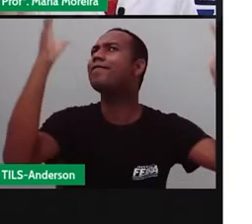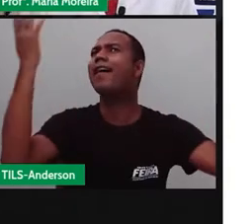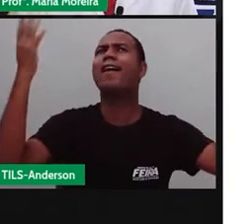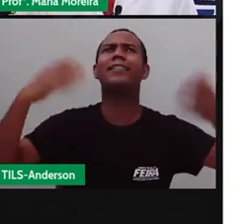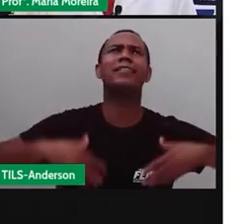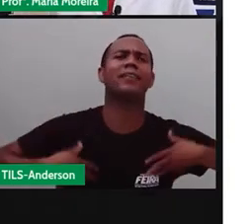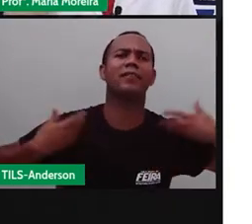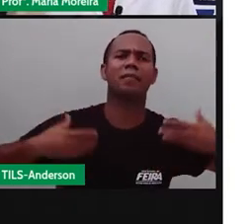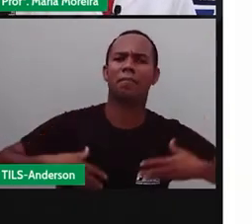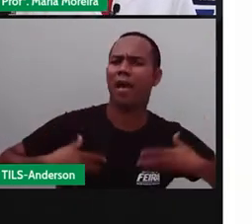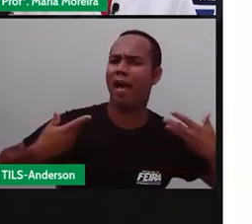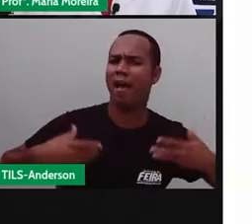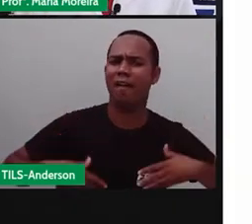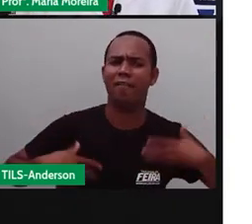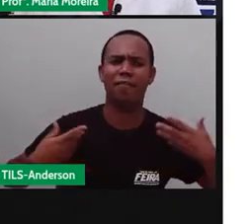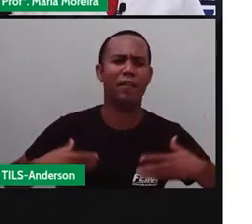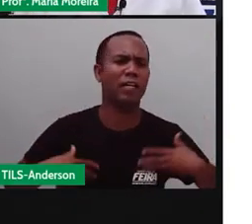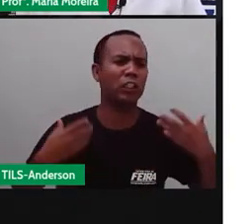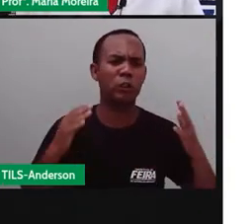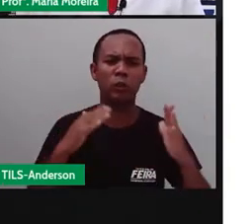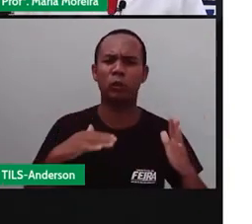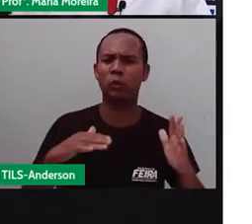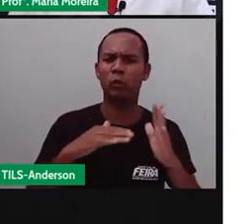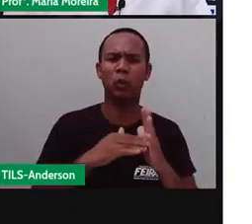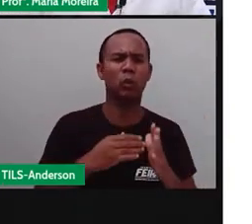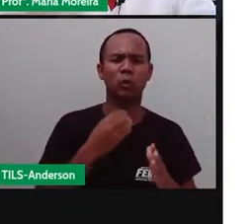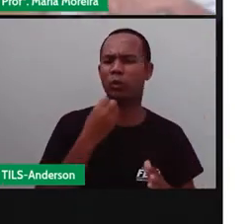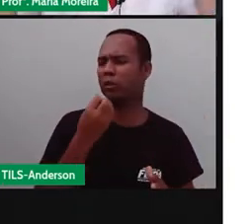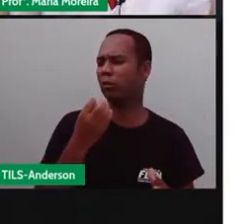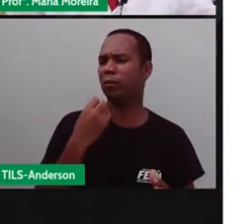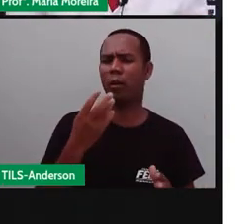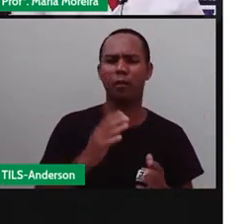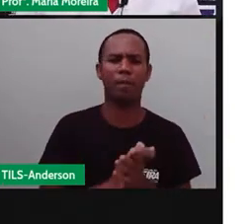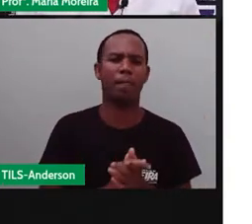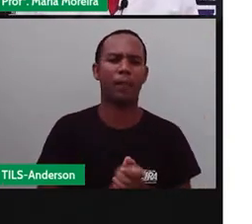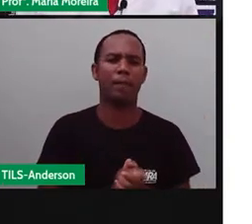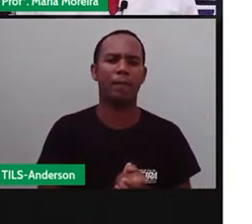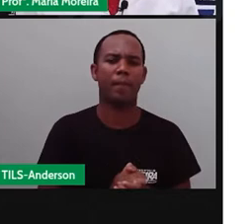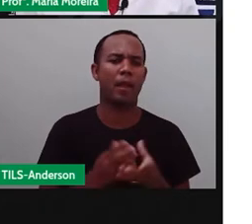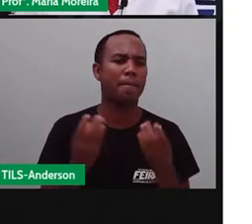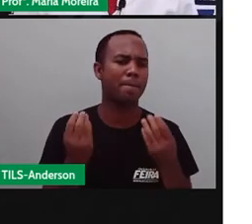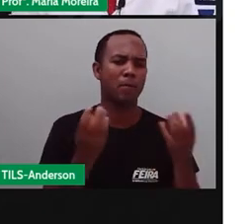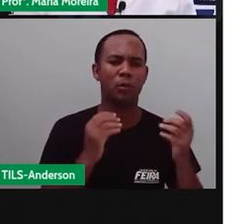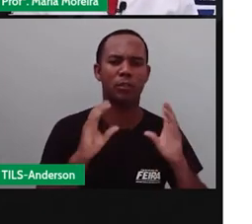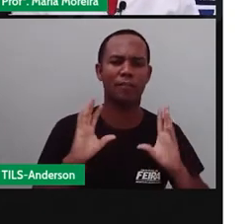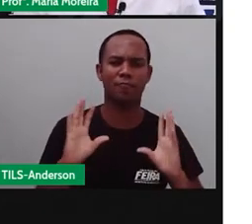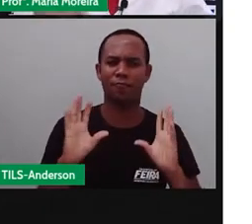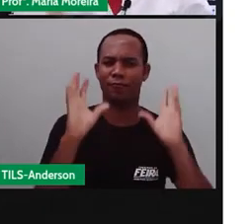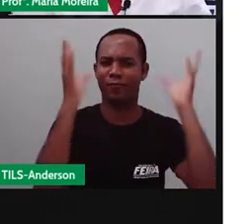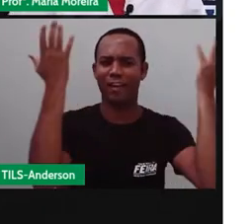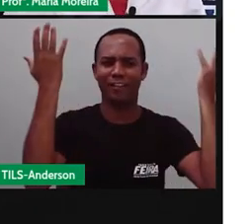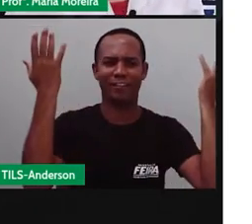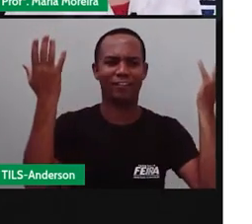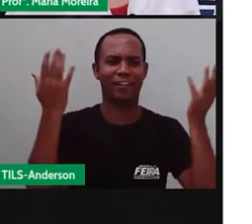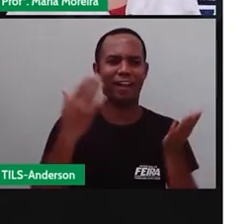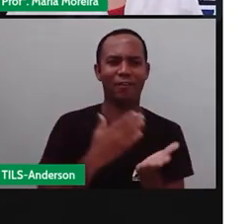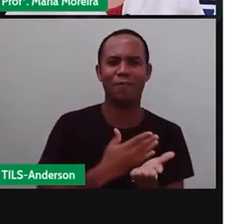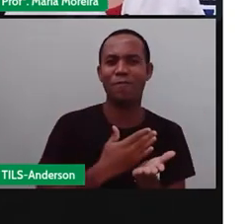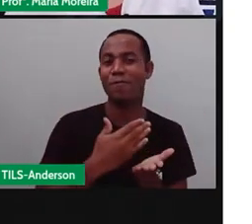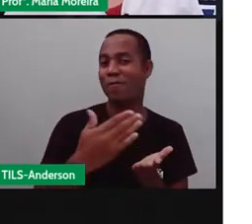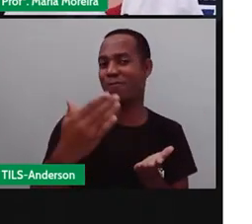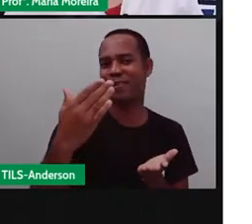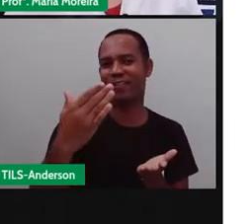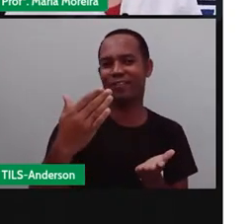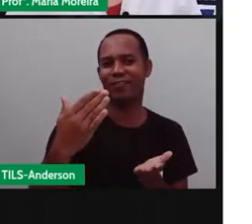essa colheita, esse verão, tudo. E aí vinham as grandes festas. Essa é uma das origens aí